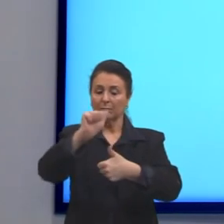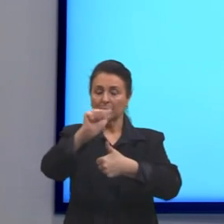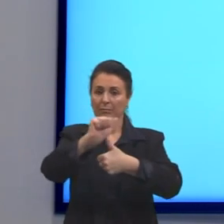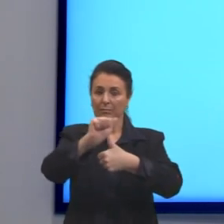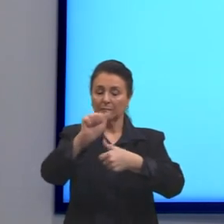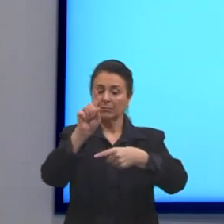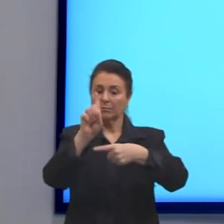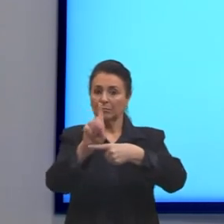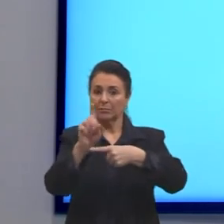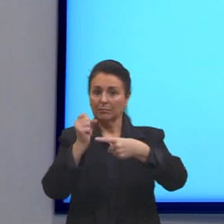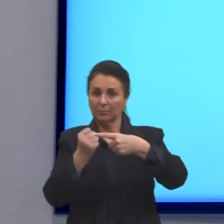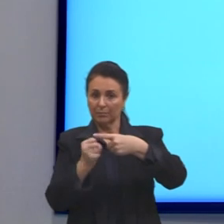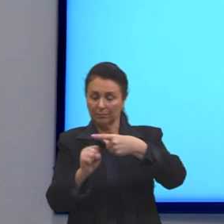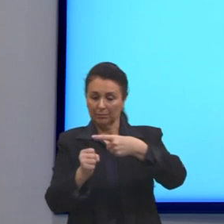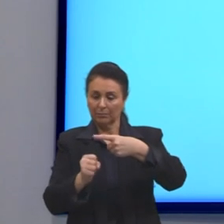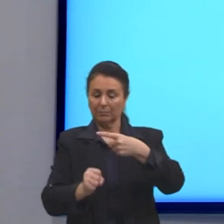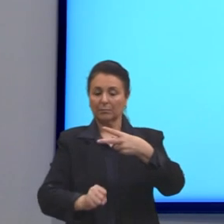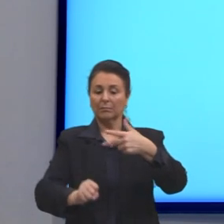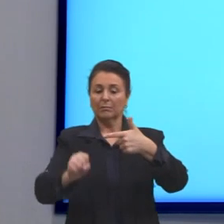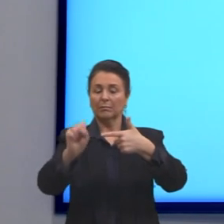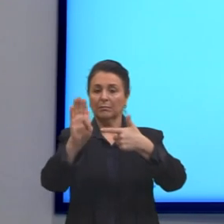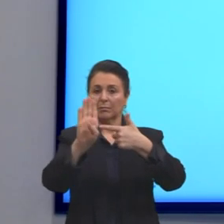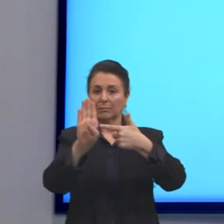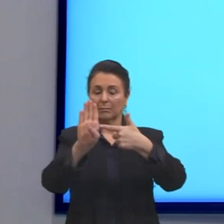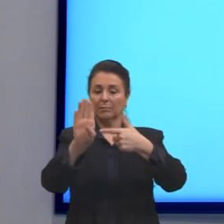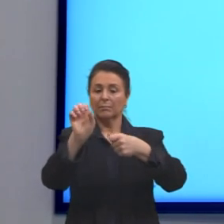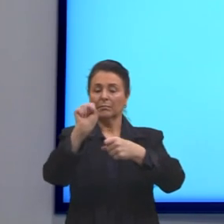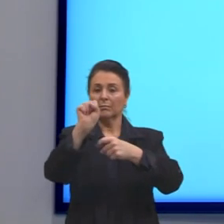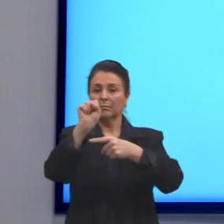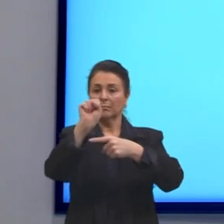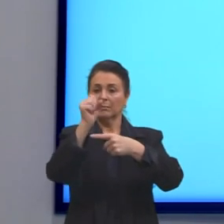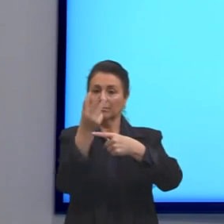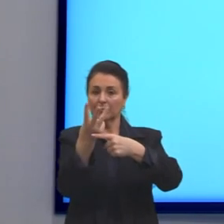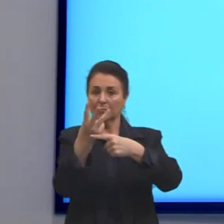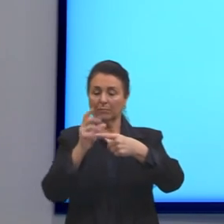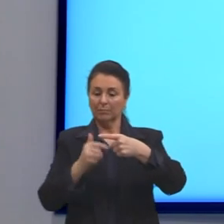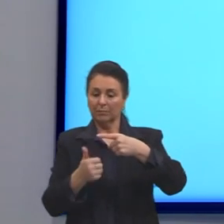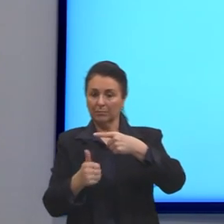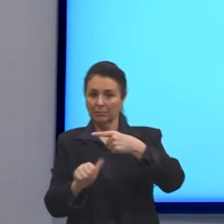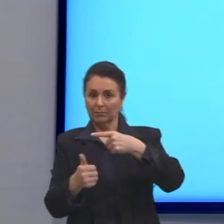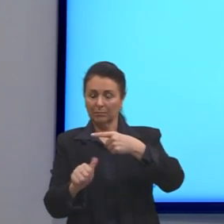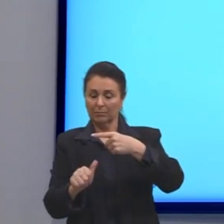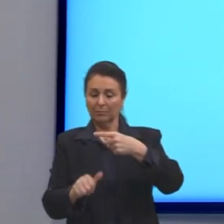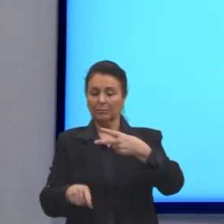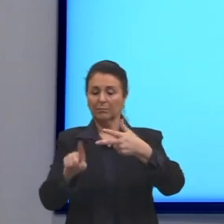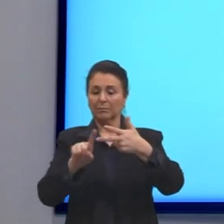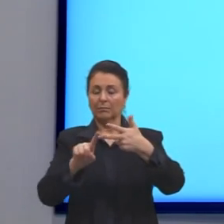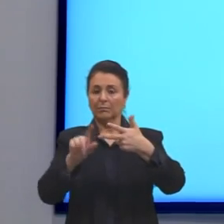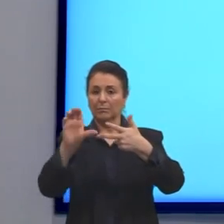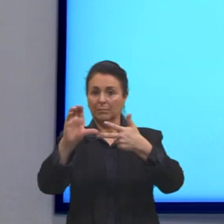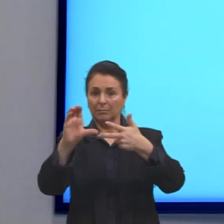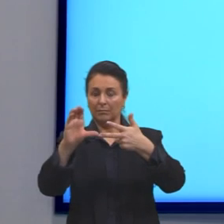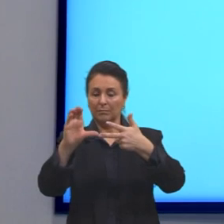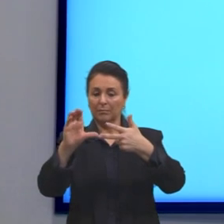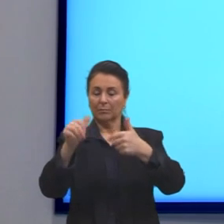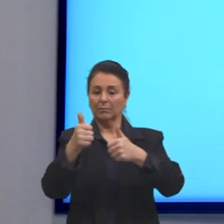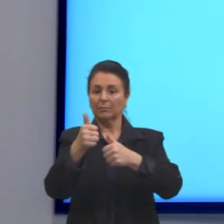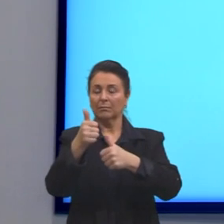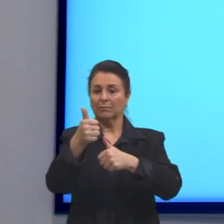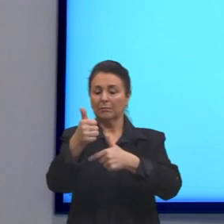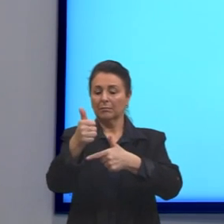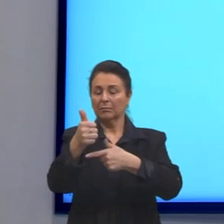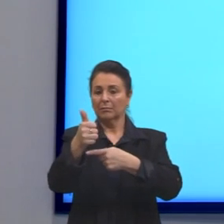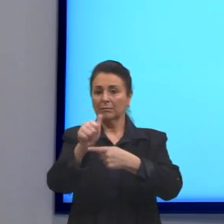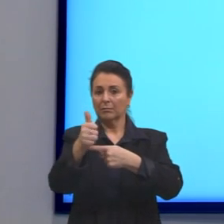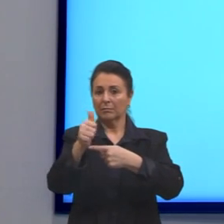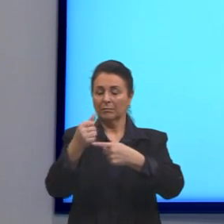oitavo, alternativa B, 3 onze avos, alternativa C, 11 vinte